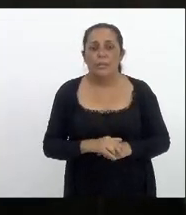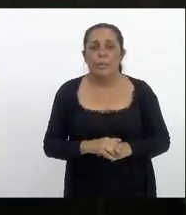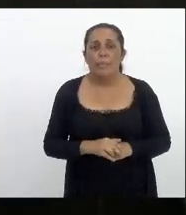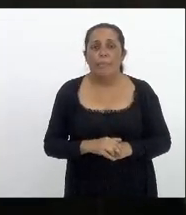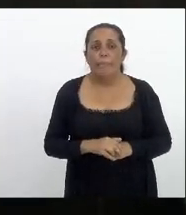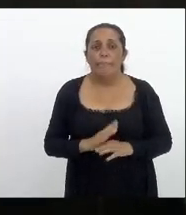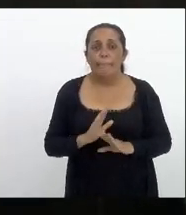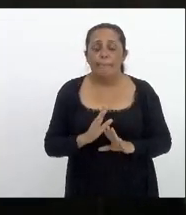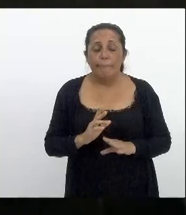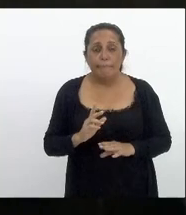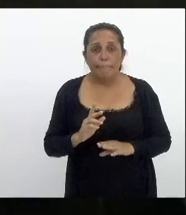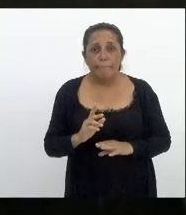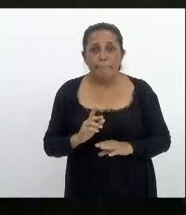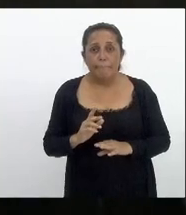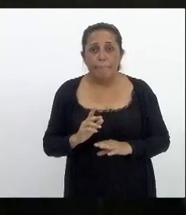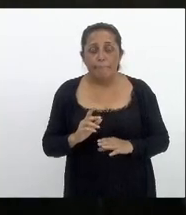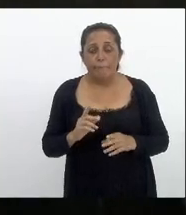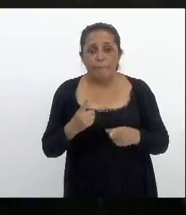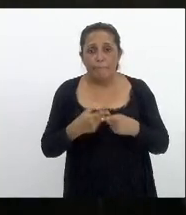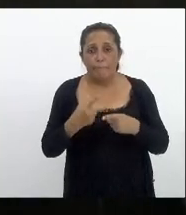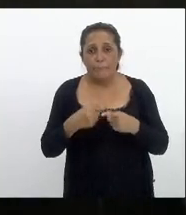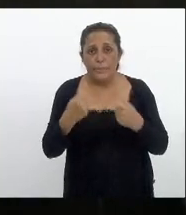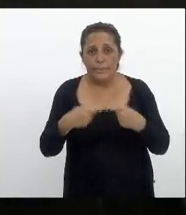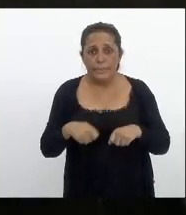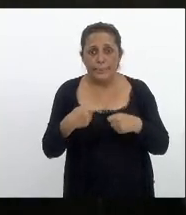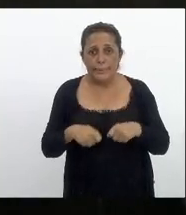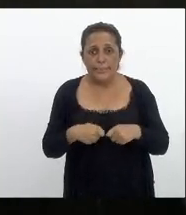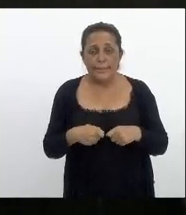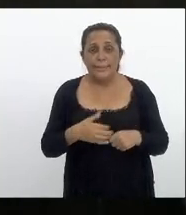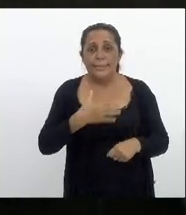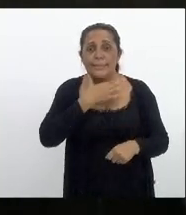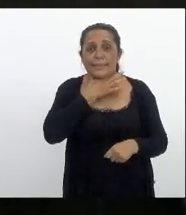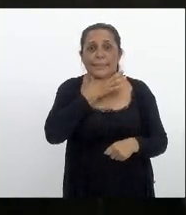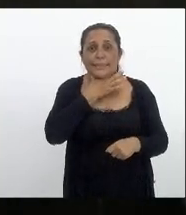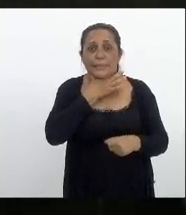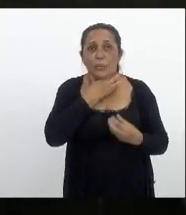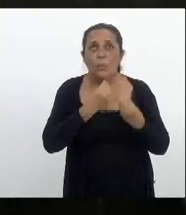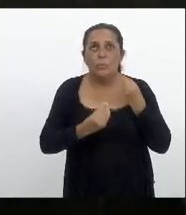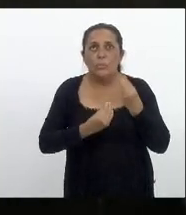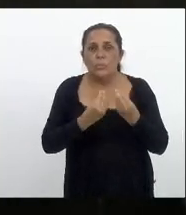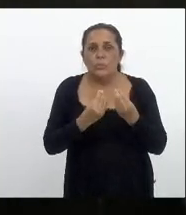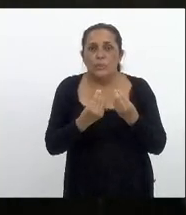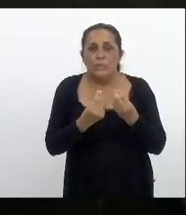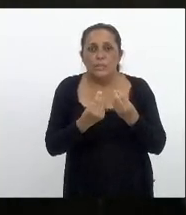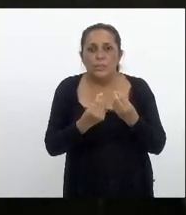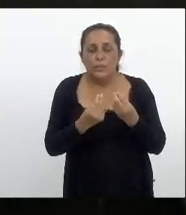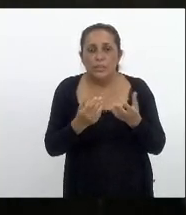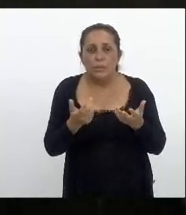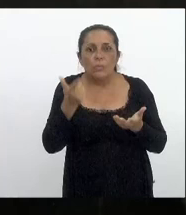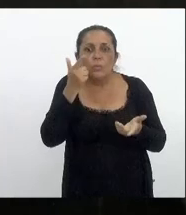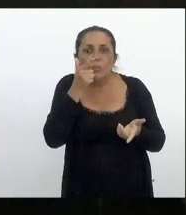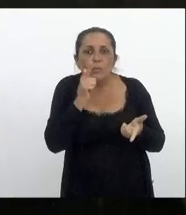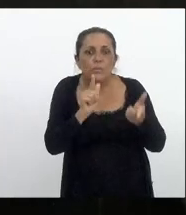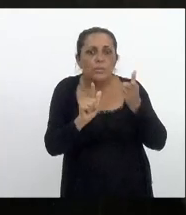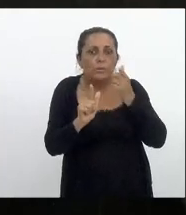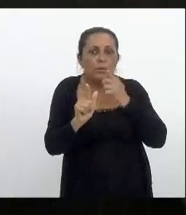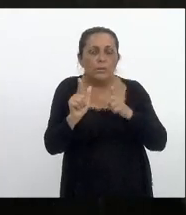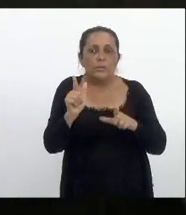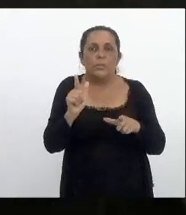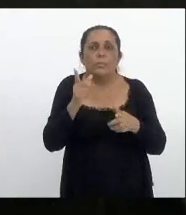crise fiscal persistente que se mantém que persevera